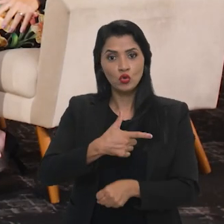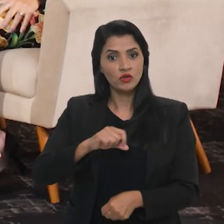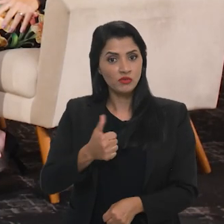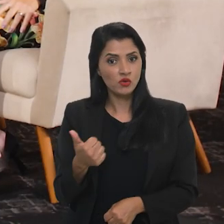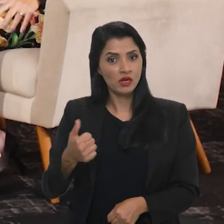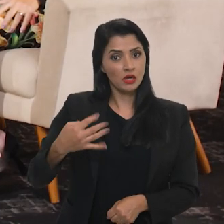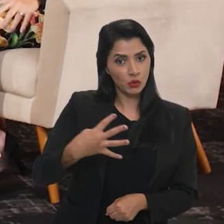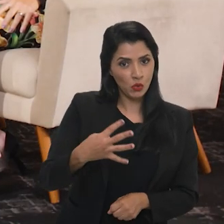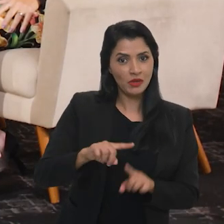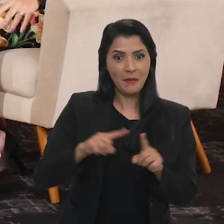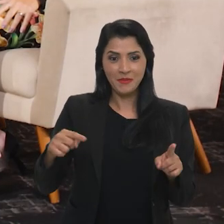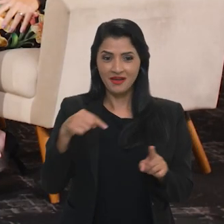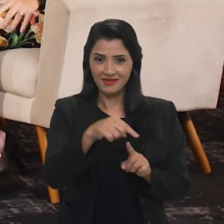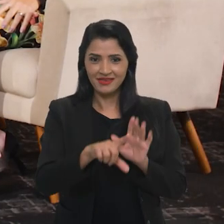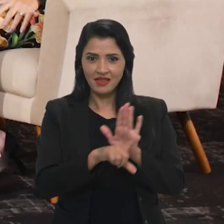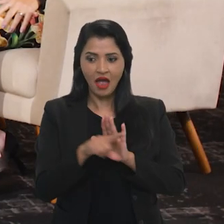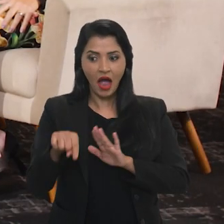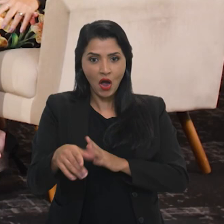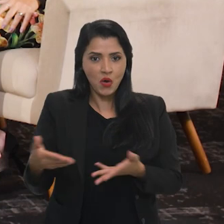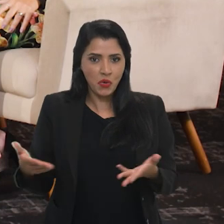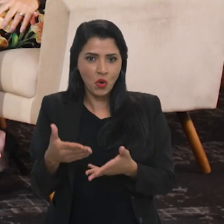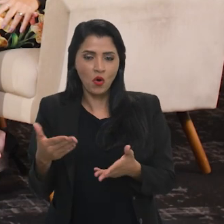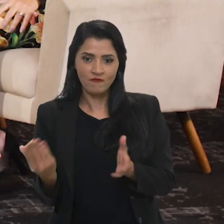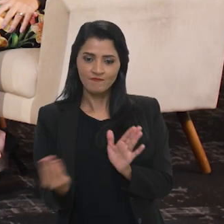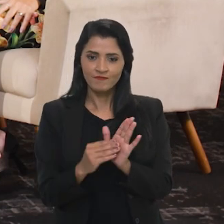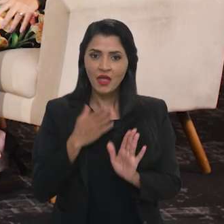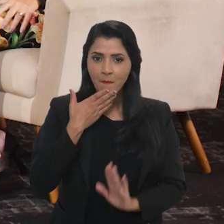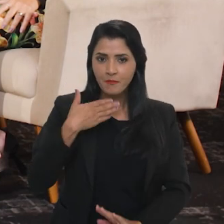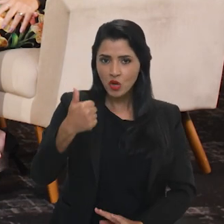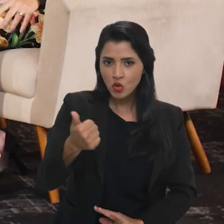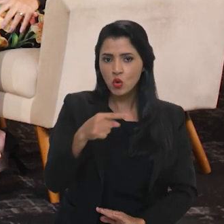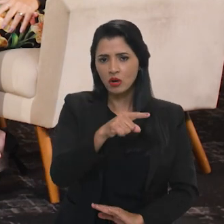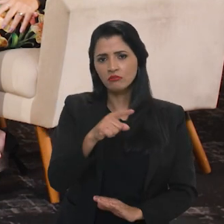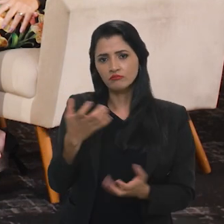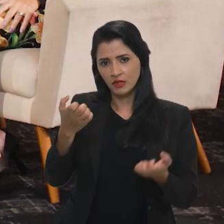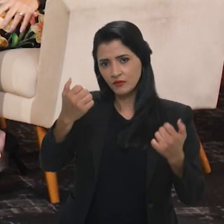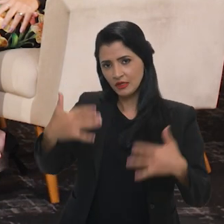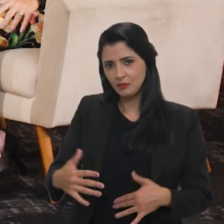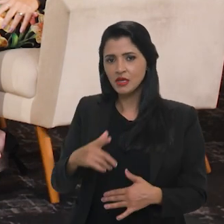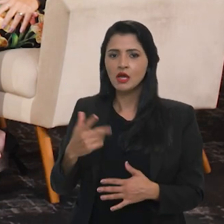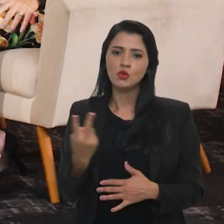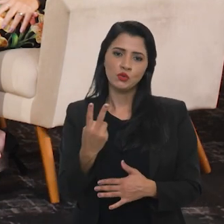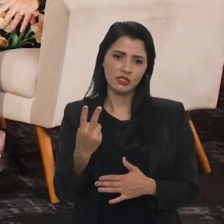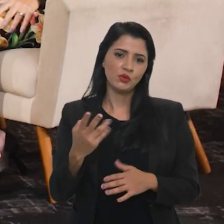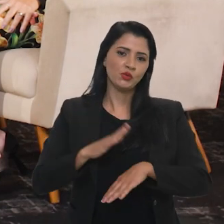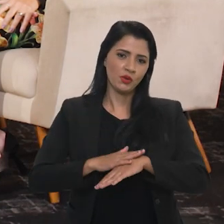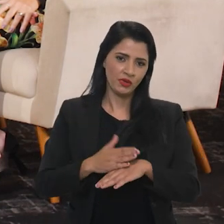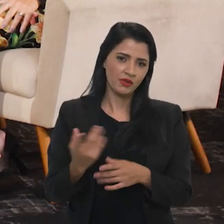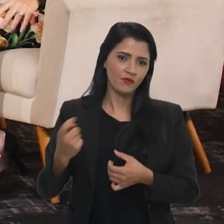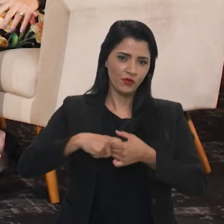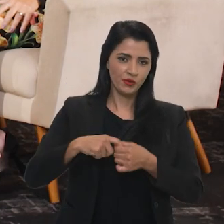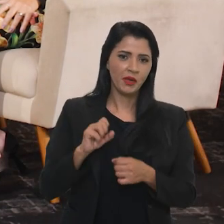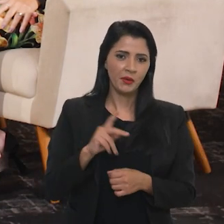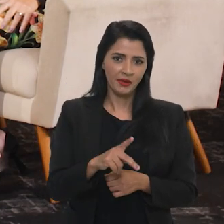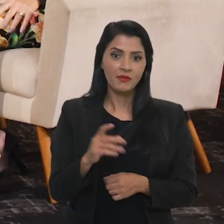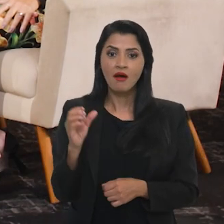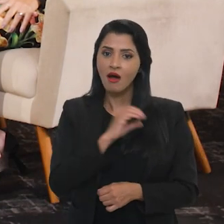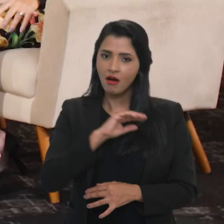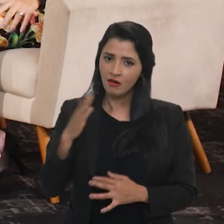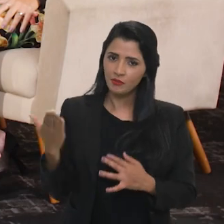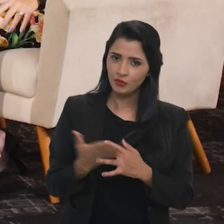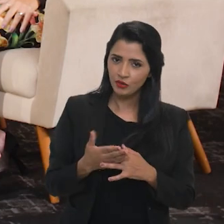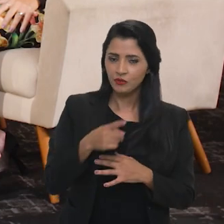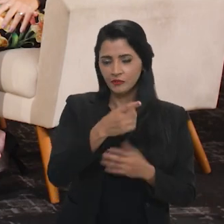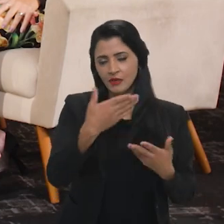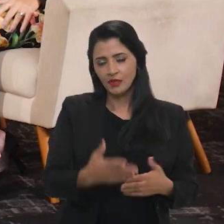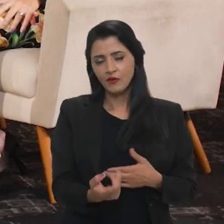mas essa regulamentação de uma certa forma aprimora alguns pontos do Marco Civil. Mas eu queria que você falasse isso no segundo bloco para a gente, não é, Carol? Isso, vamos para